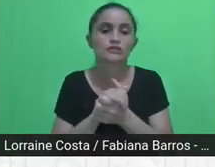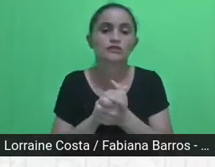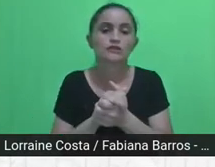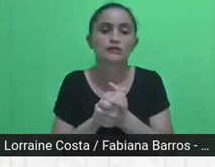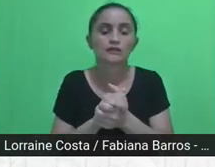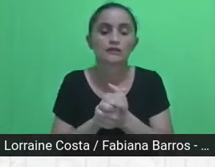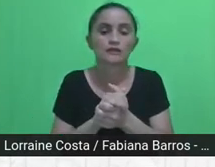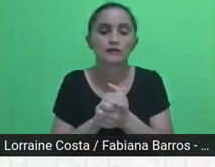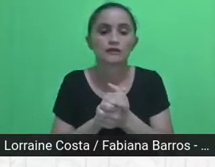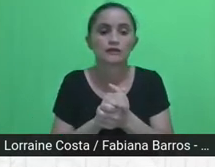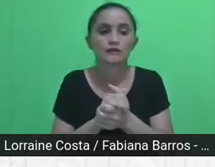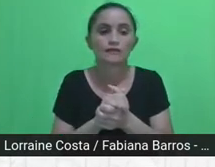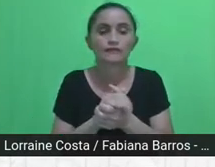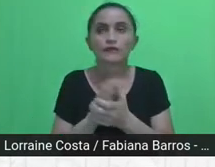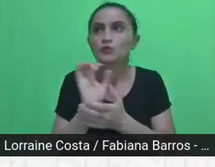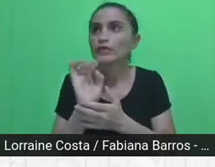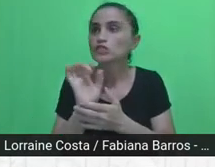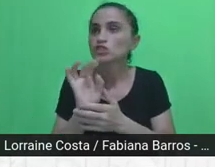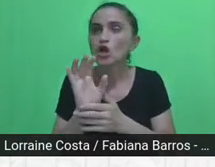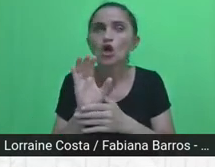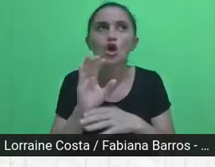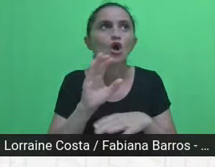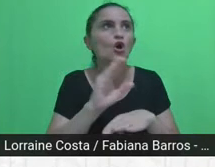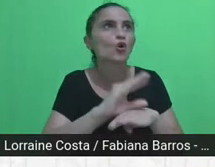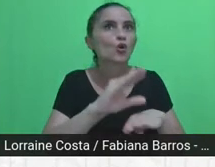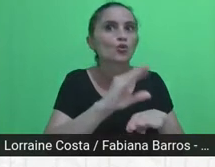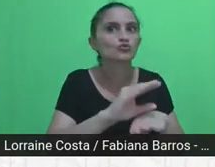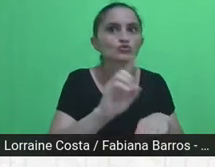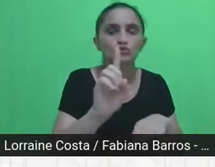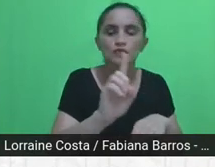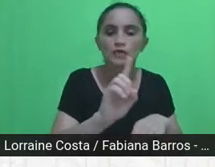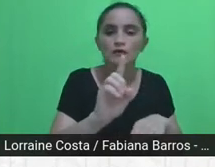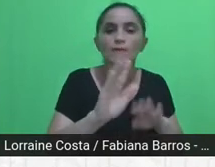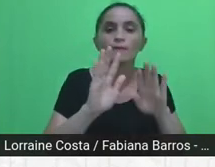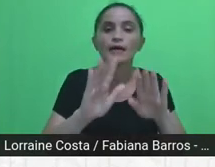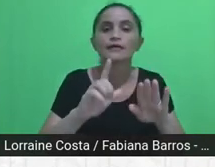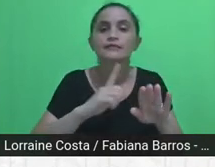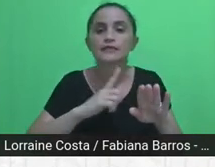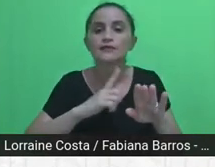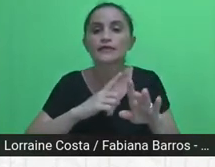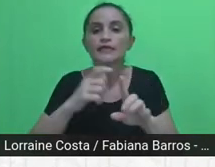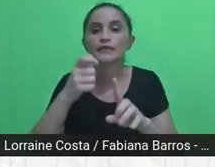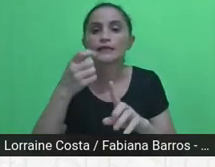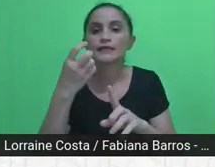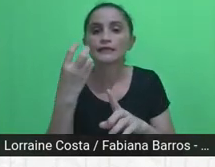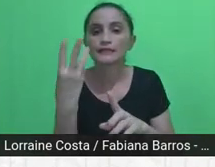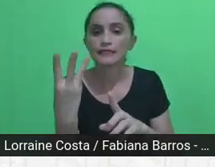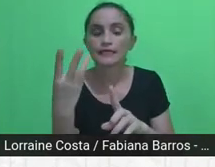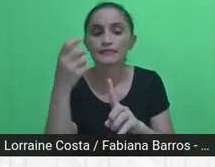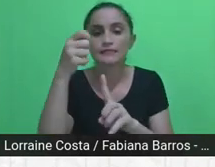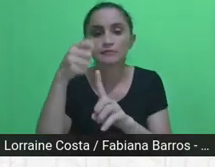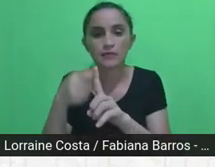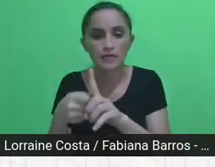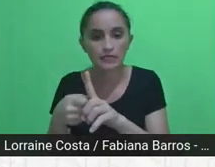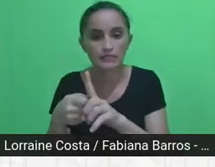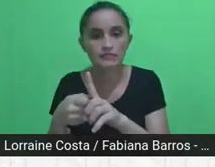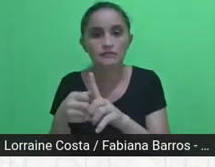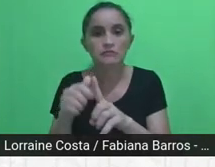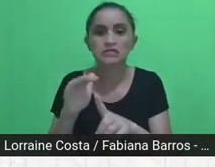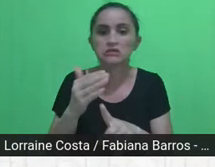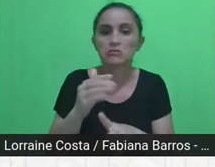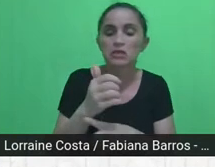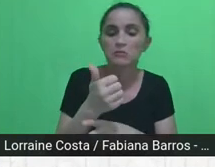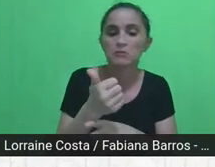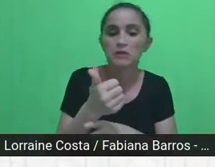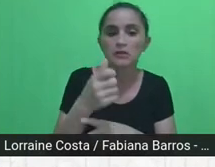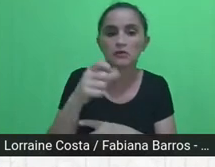só um curso, mas de, são 13 meses de duração, 1920 horas, porque é